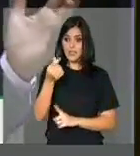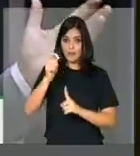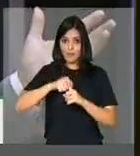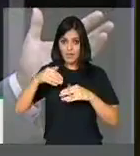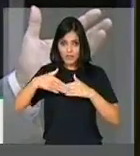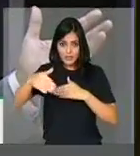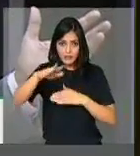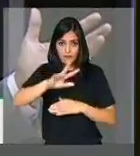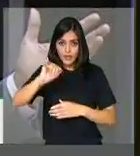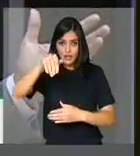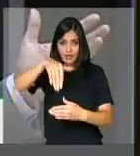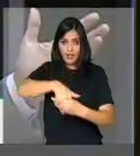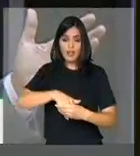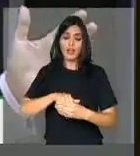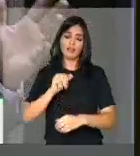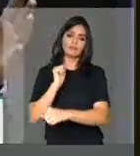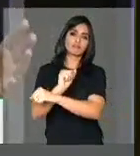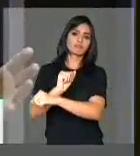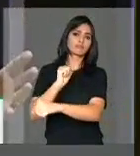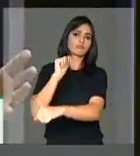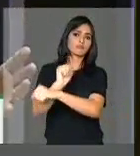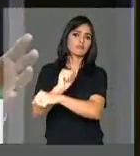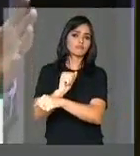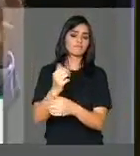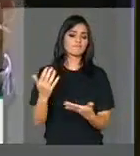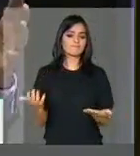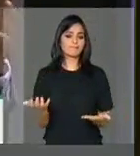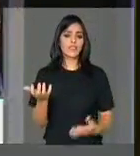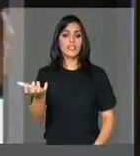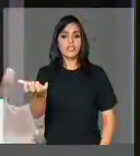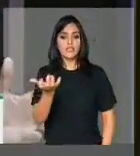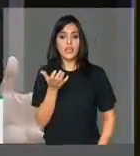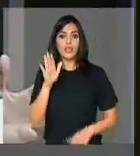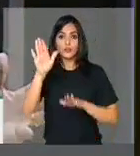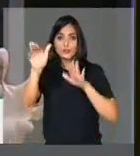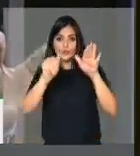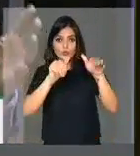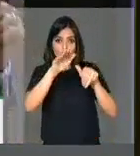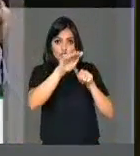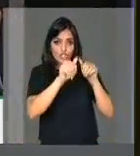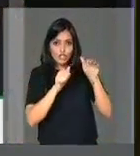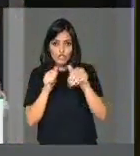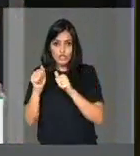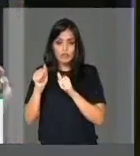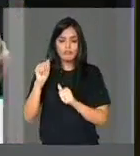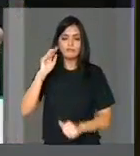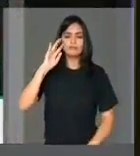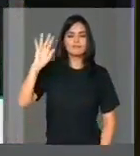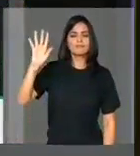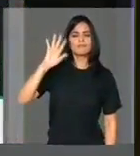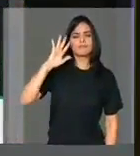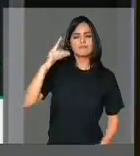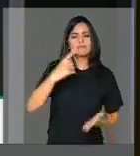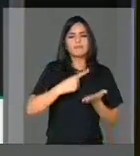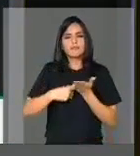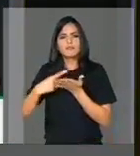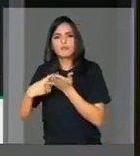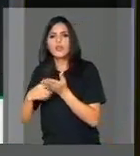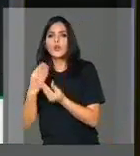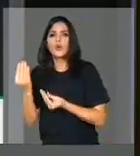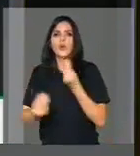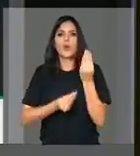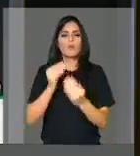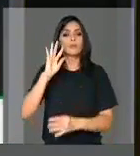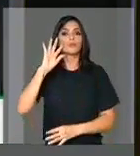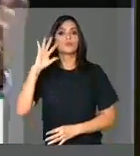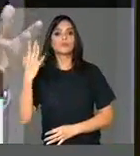todos nós estamos aguardando. Então queremos fazer um chamamento a que pensemos todos nós nas